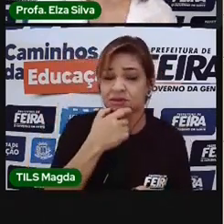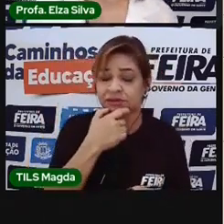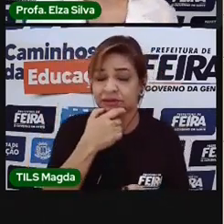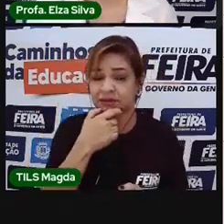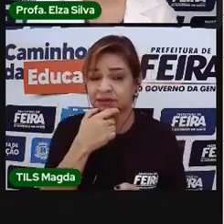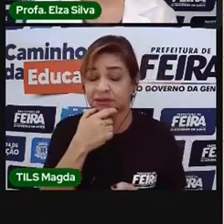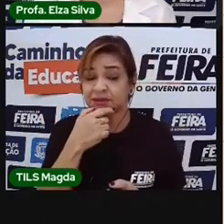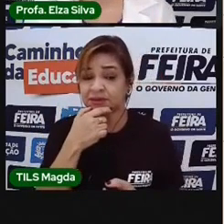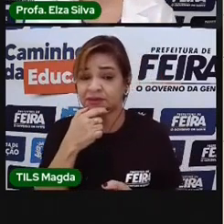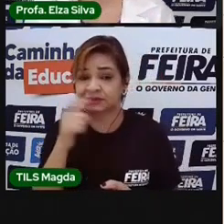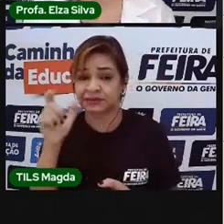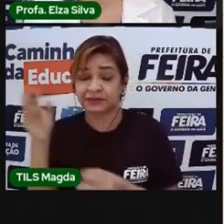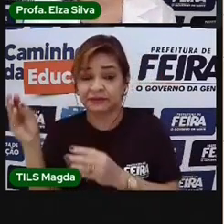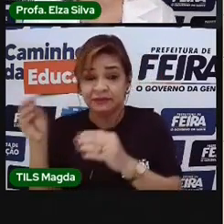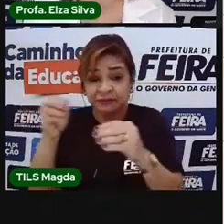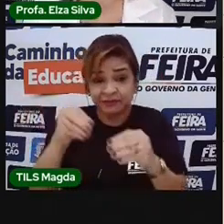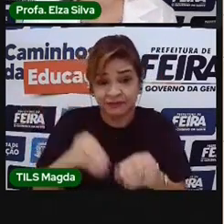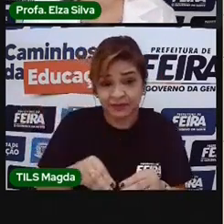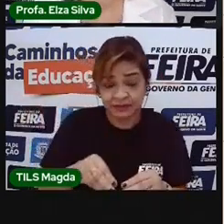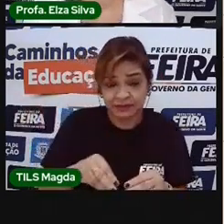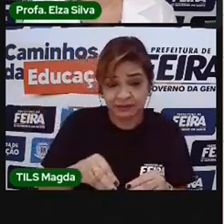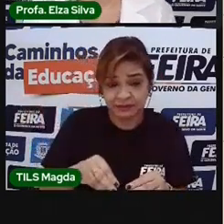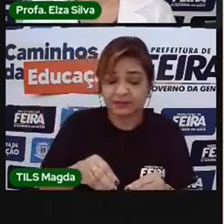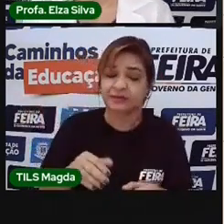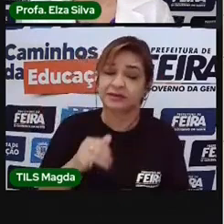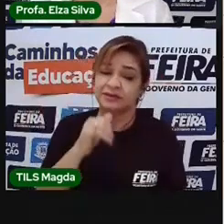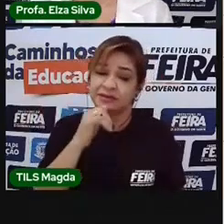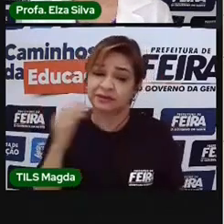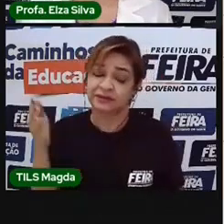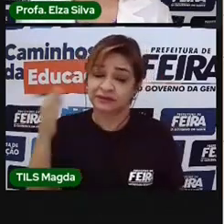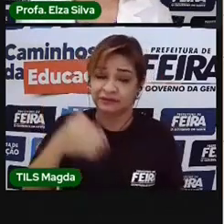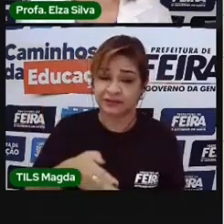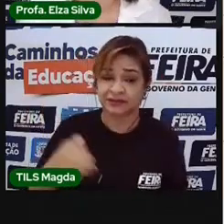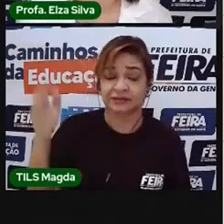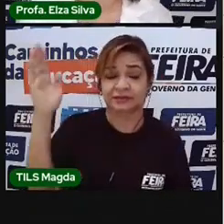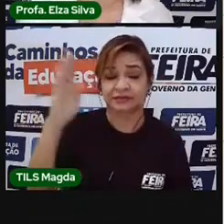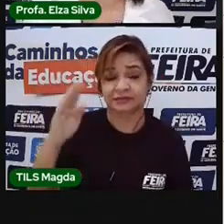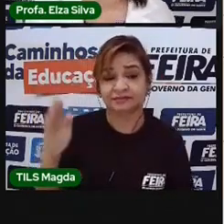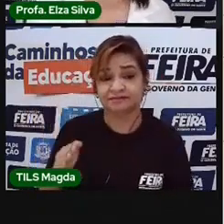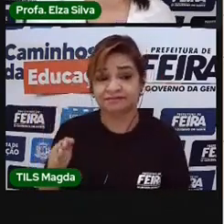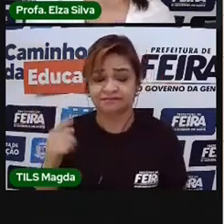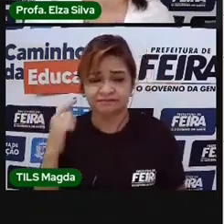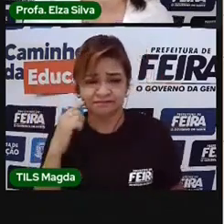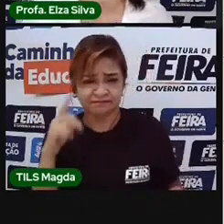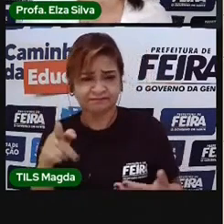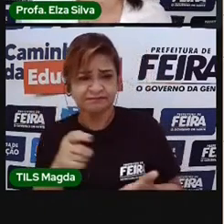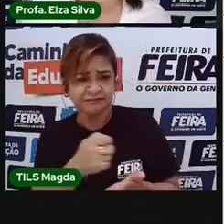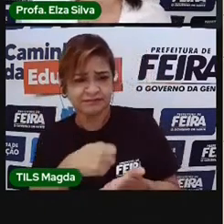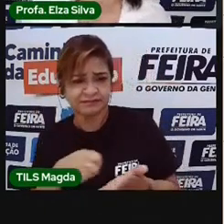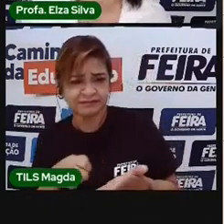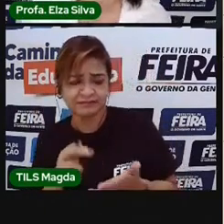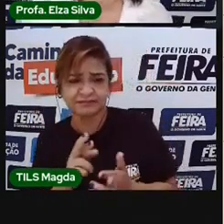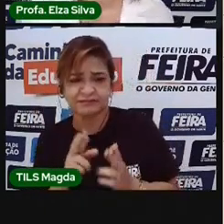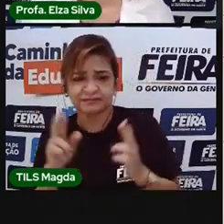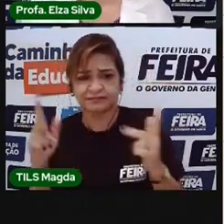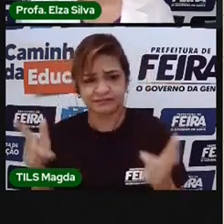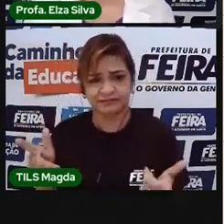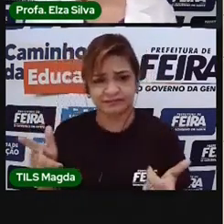e aqui ela sofre uma modificação. Uma modificação na grafia, ou seja, na maneira de escrever,